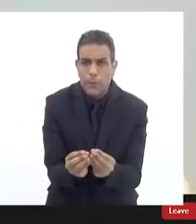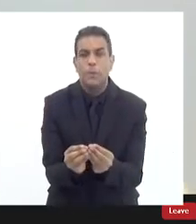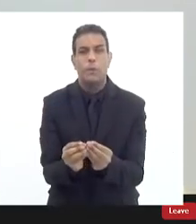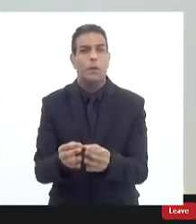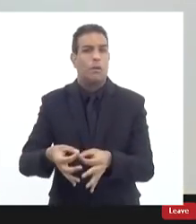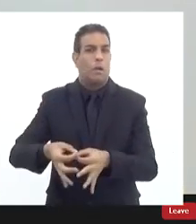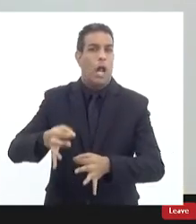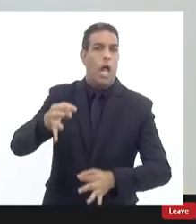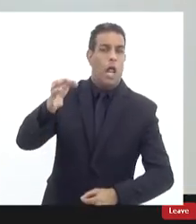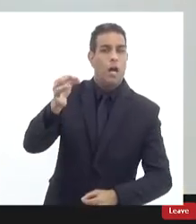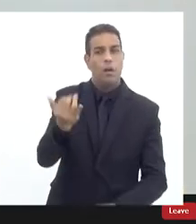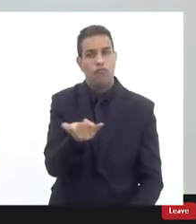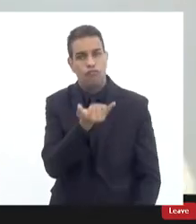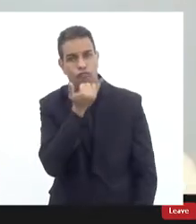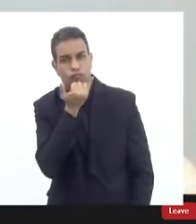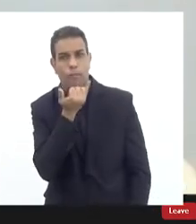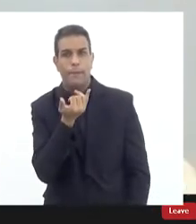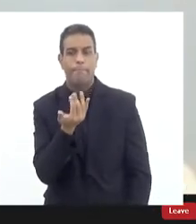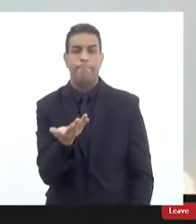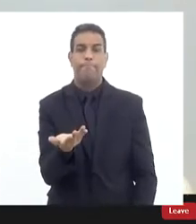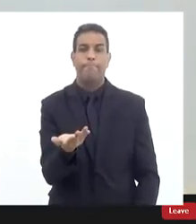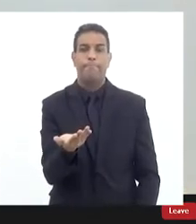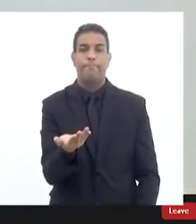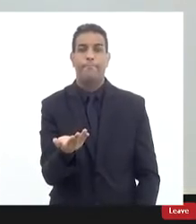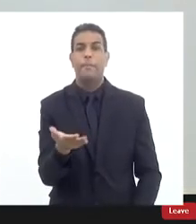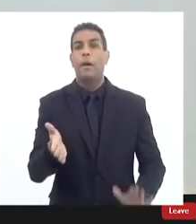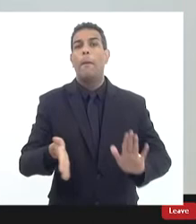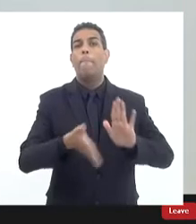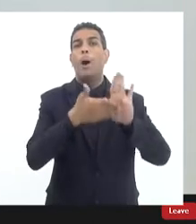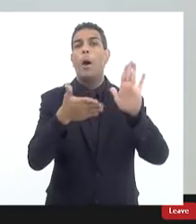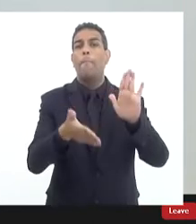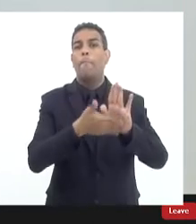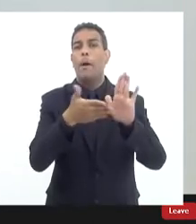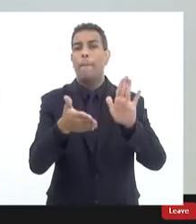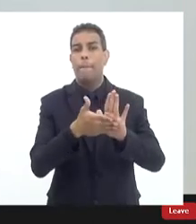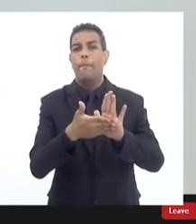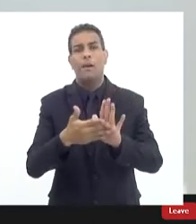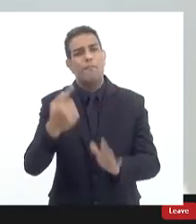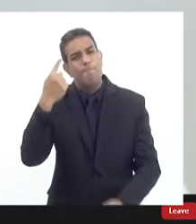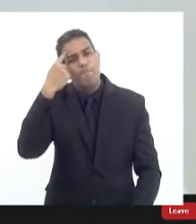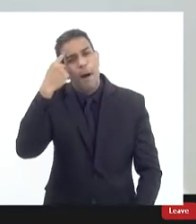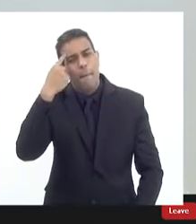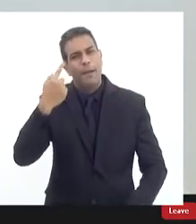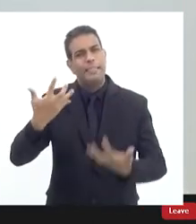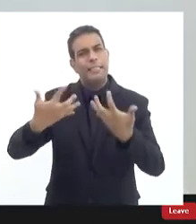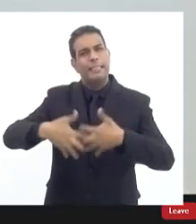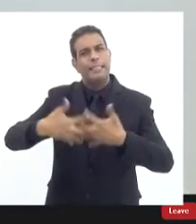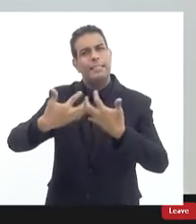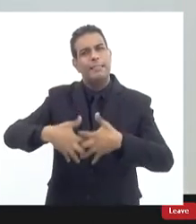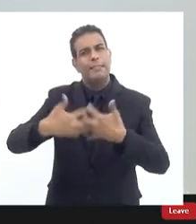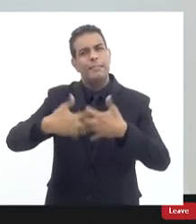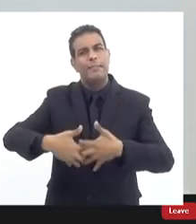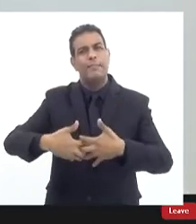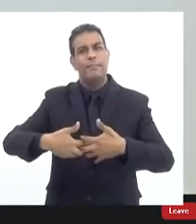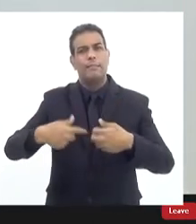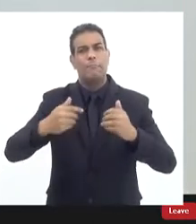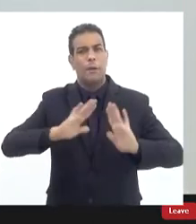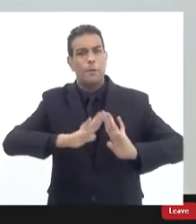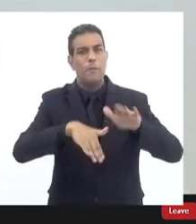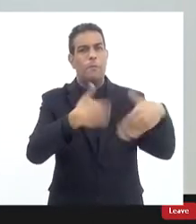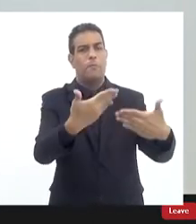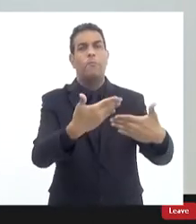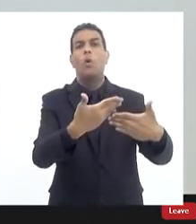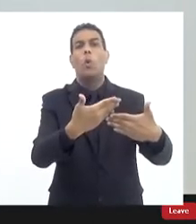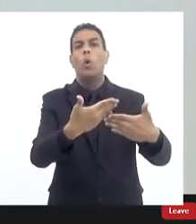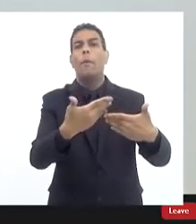do tempo e peço desculpas por me estender de forma propositiva é fundamental que a gente pense e incida para que seja desenvolvido um plano de redução da